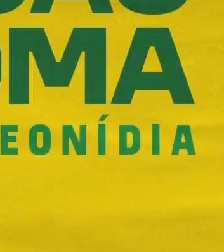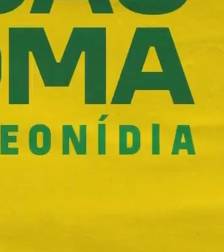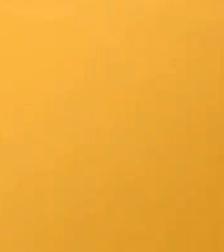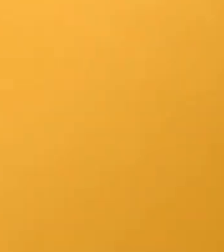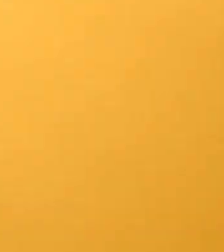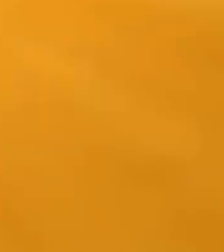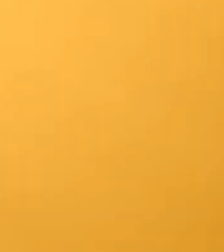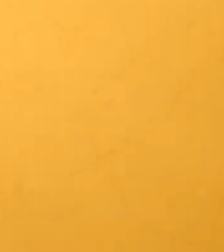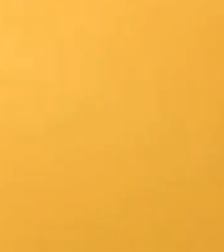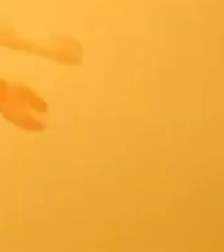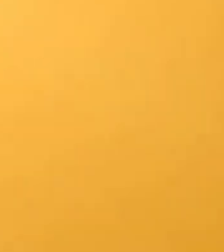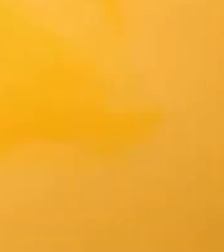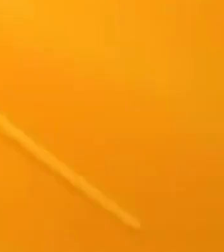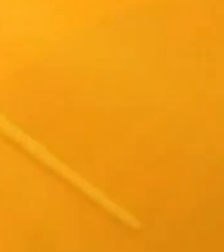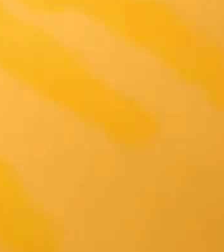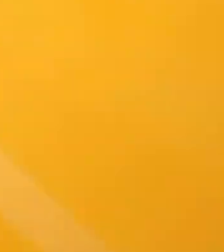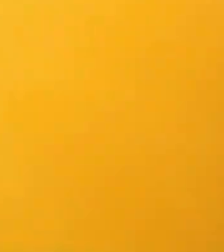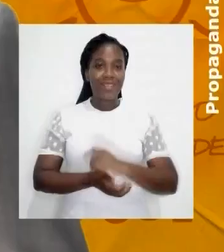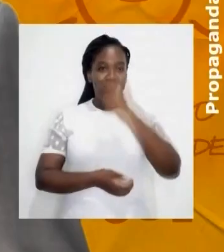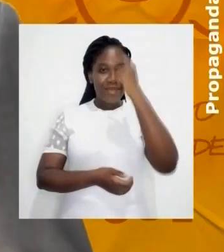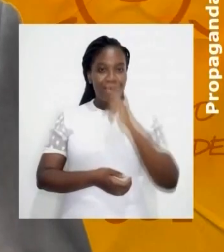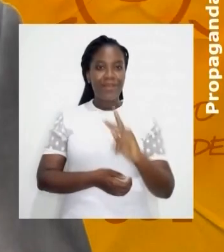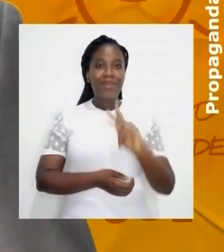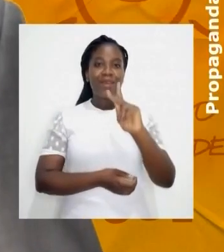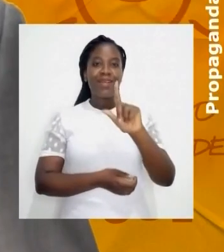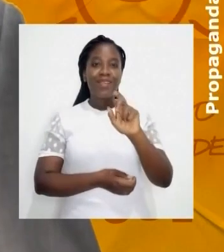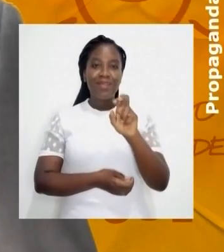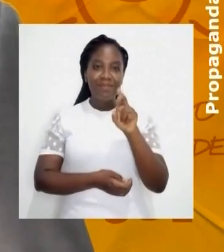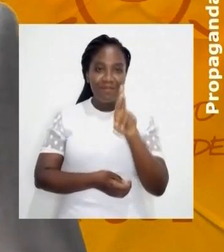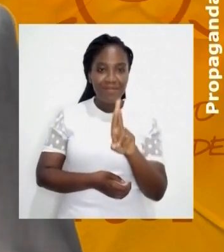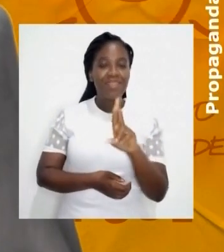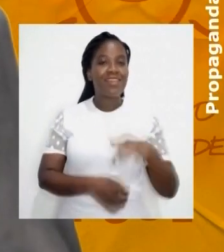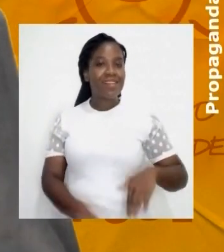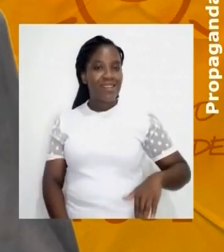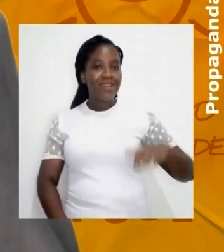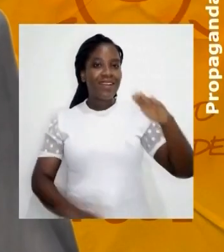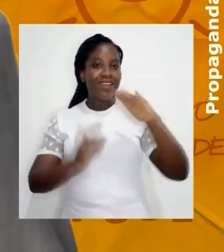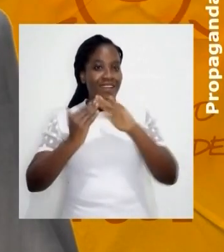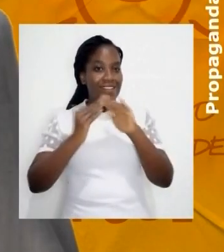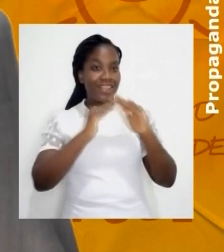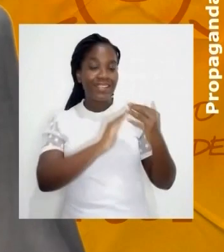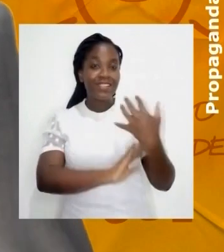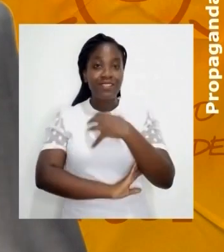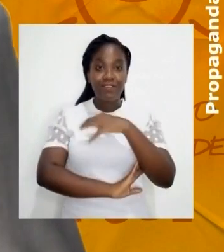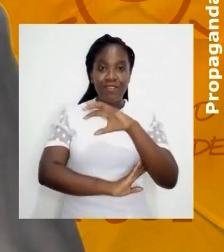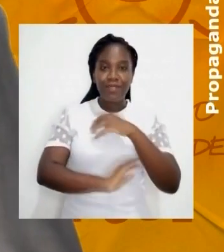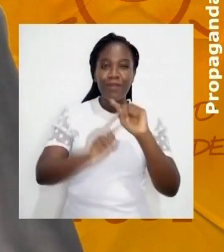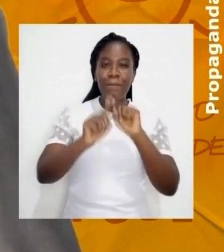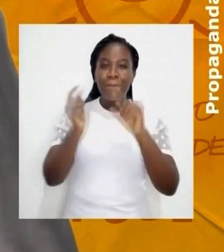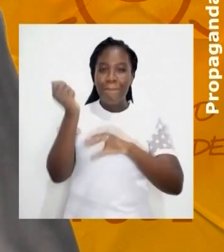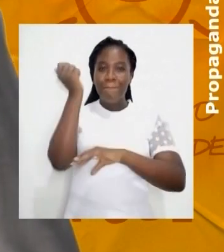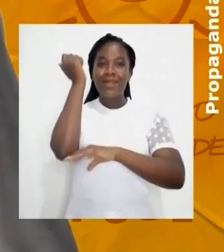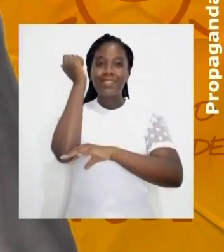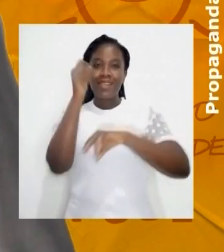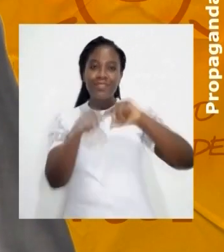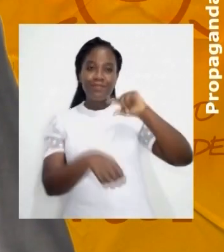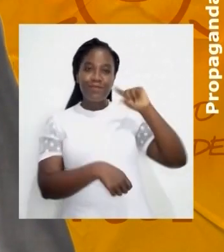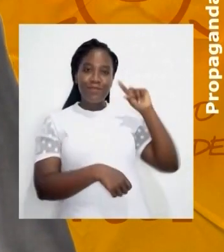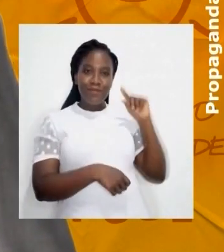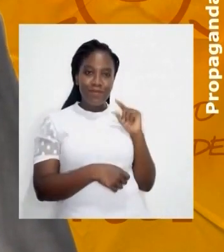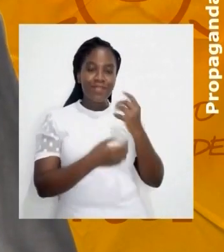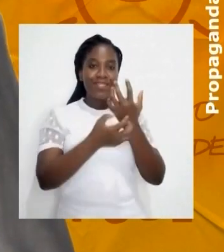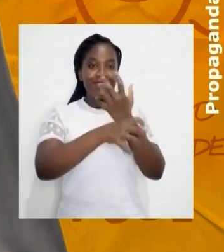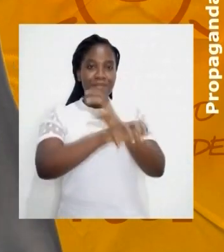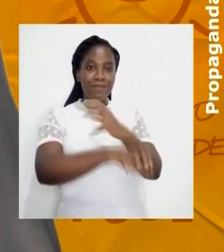João Roma Pessoal Sou o Kleber Rosa Criado na periferia de Salvador Mas com fortes raízes no